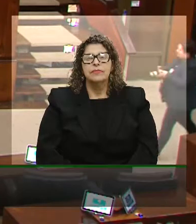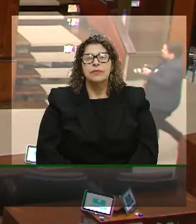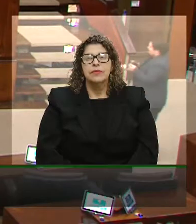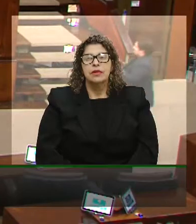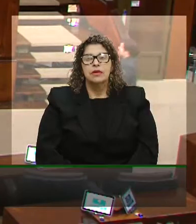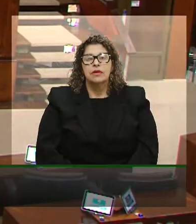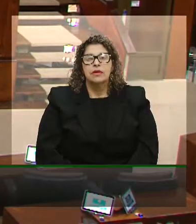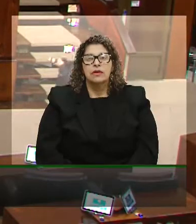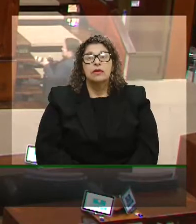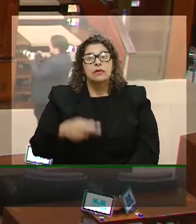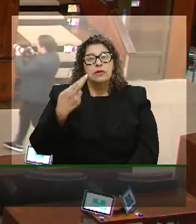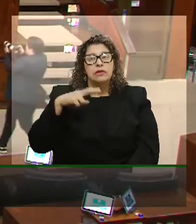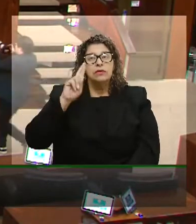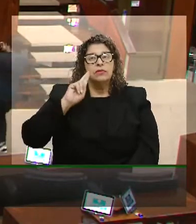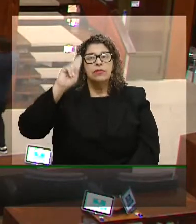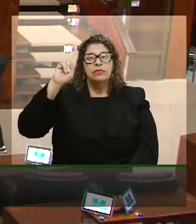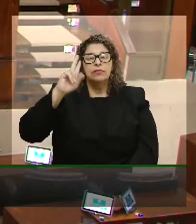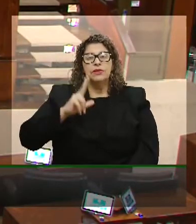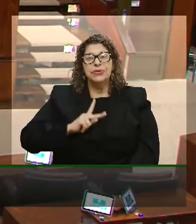Senhor presidente,